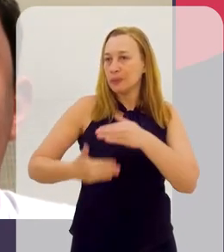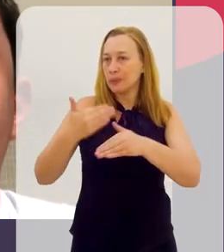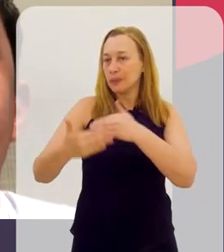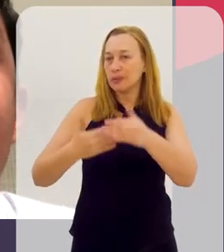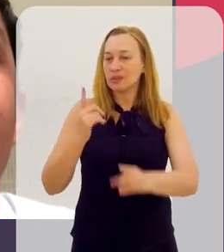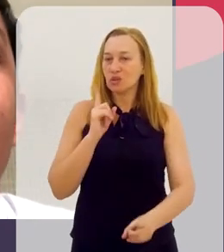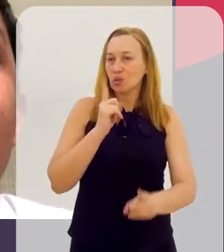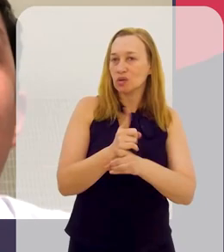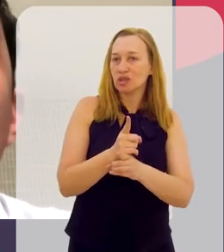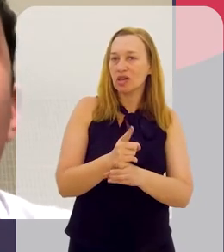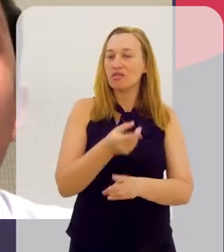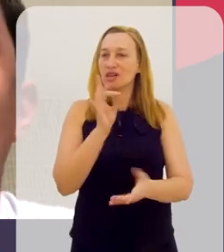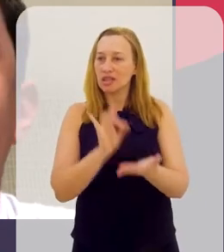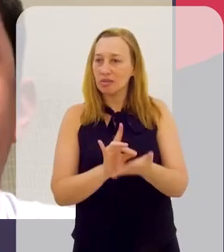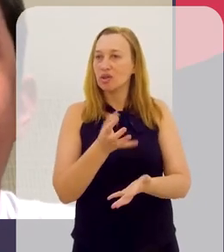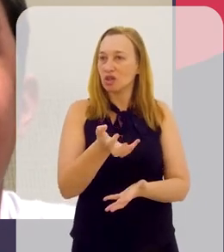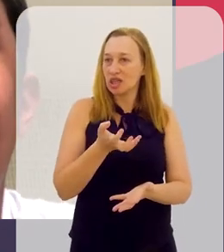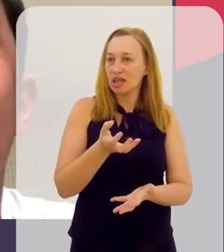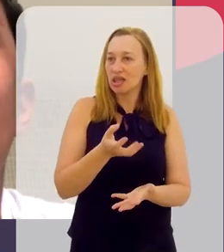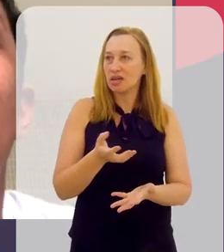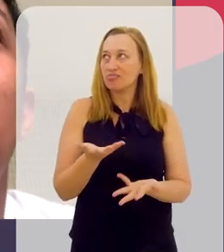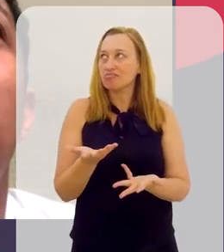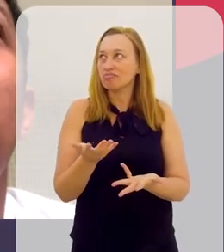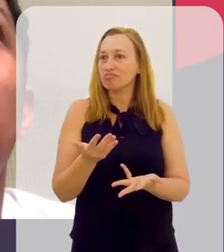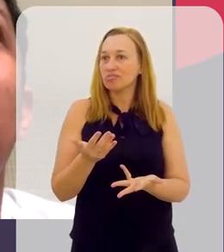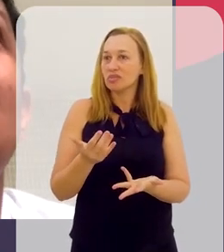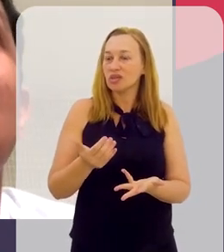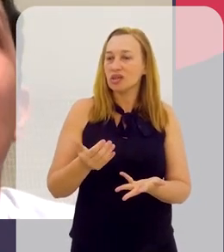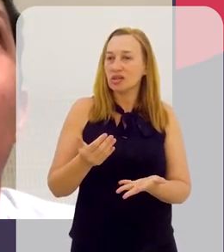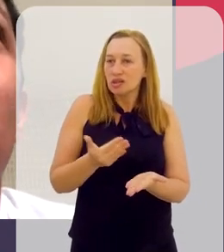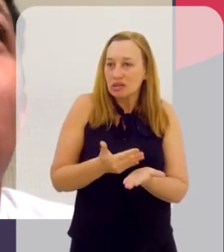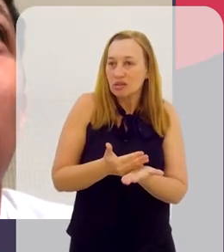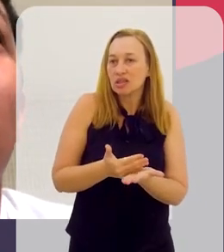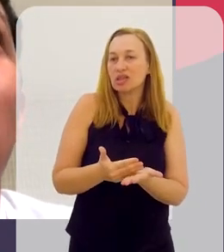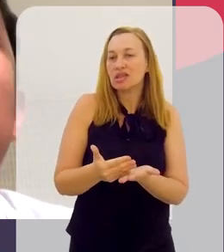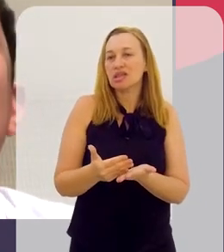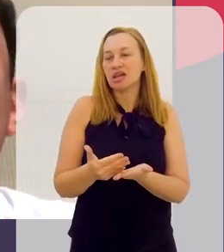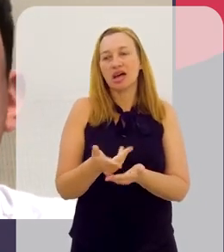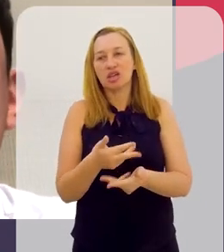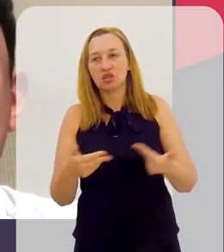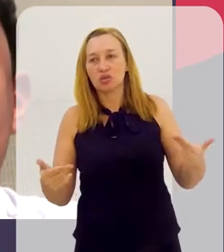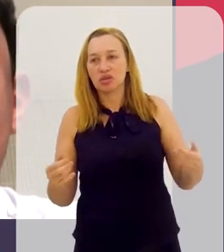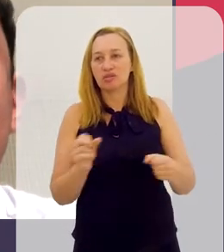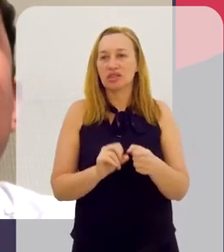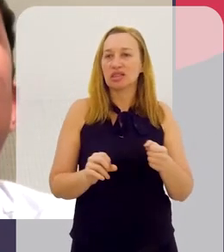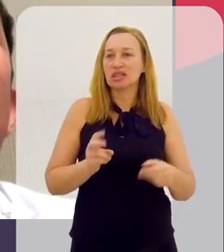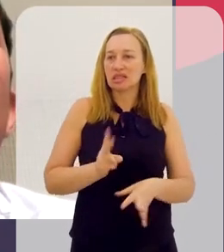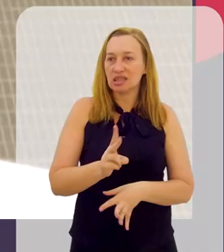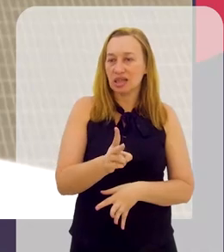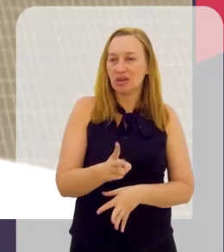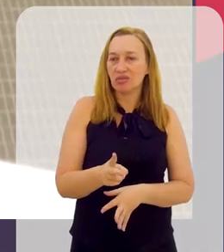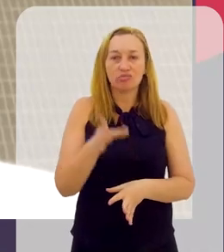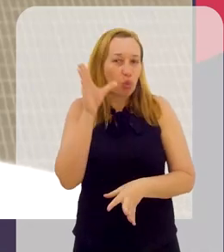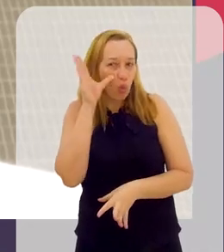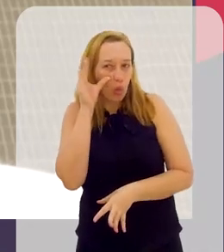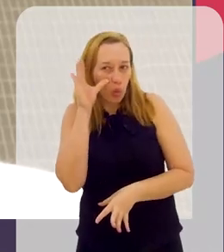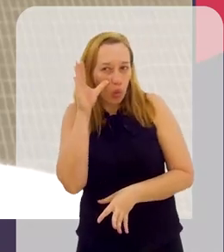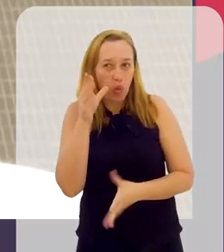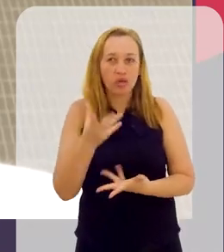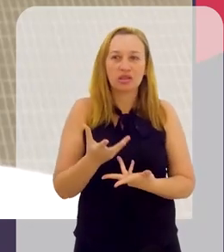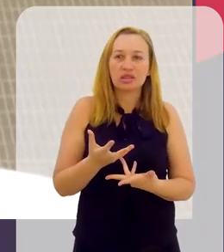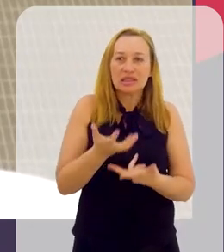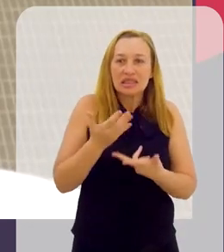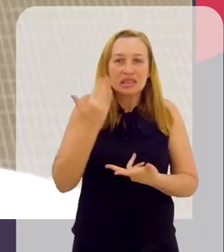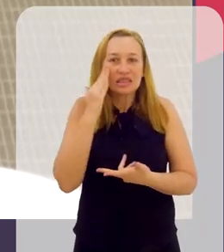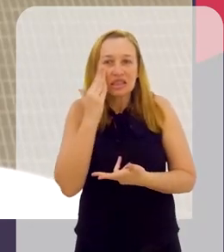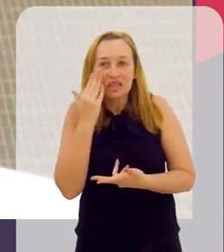de descobrir o que eu queria, né? Primeiro que foi essencial para eu começar a fazer as coisas, assim. Sempre fui